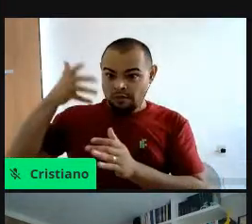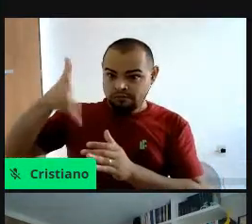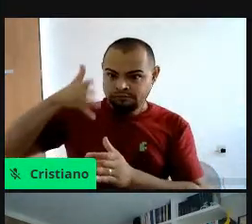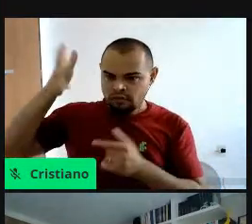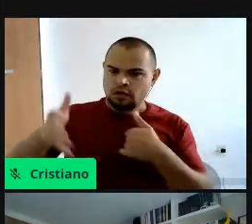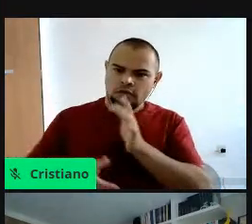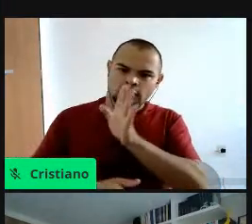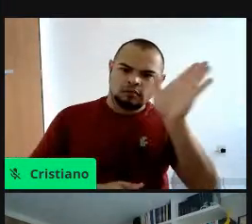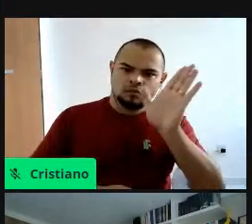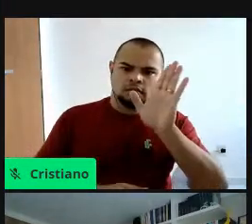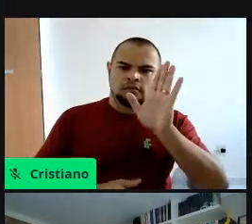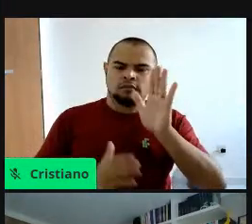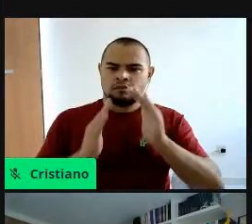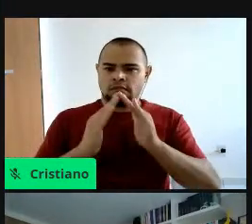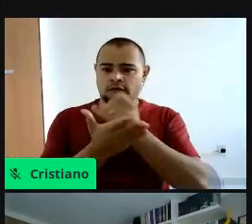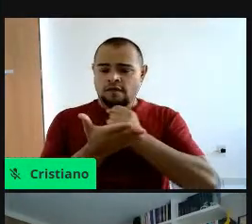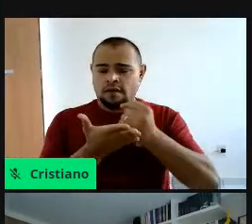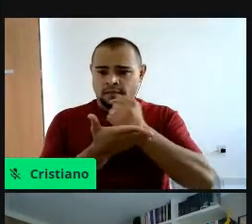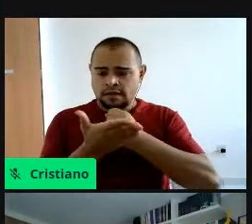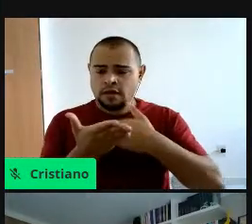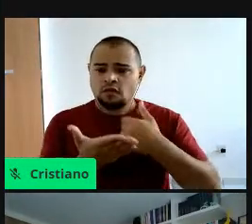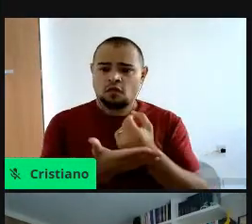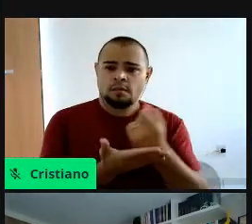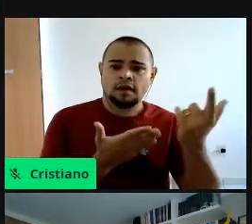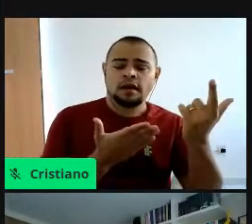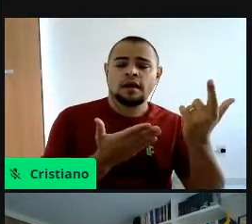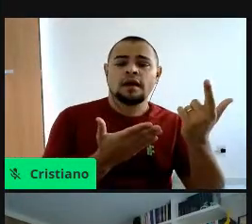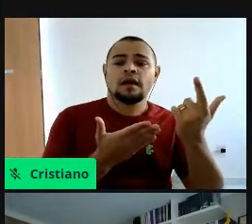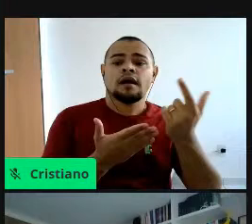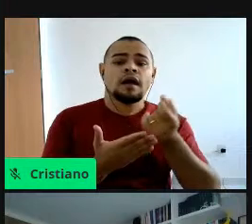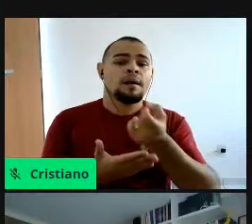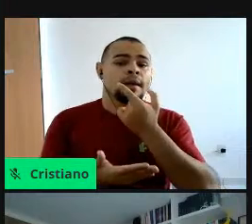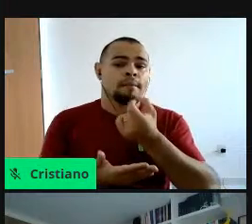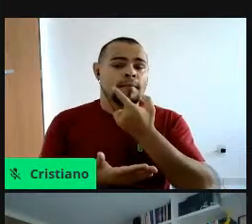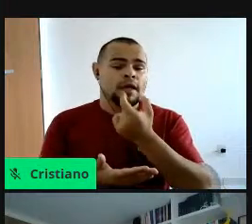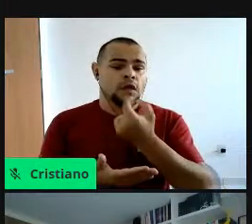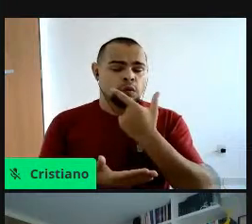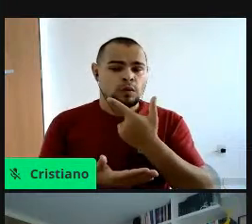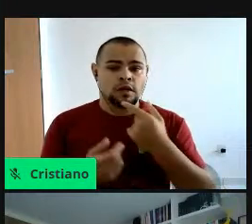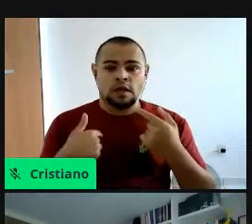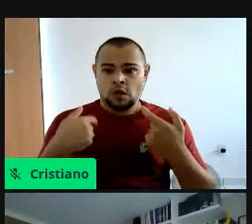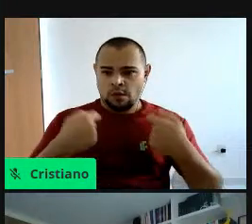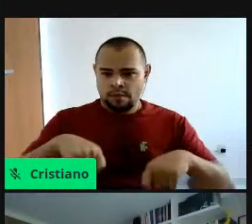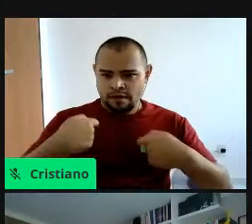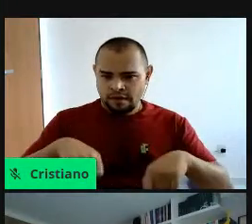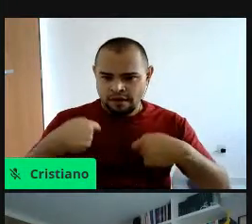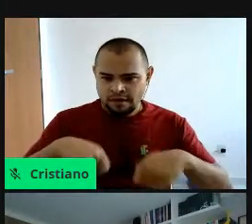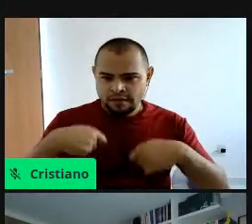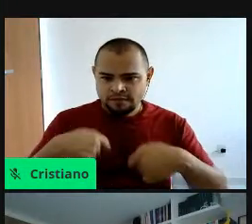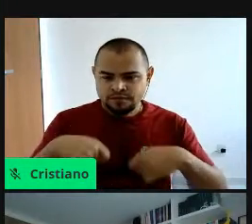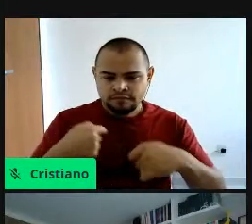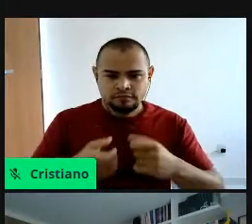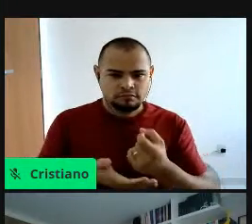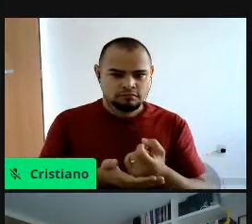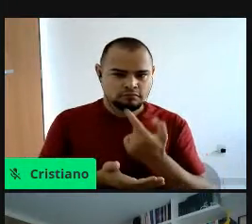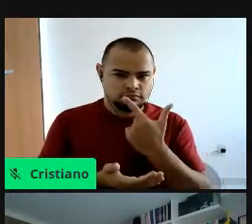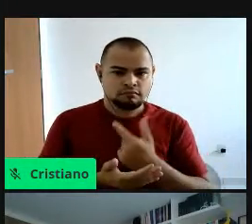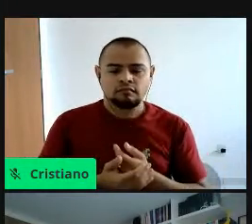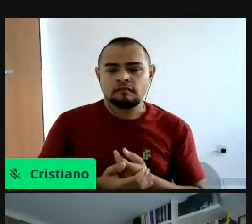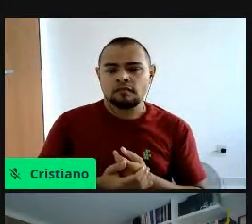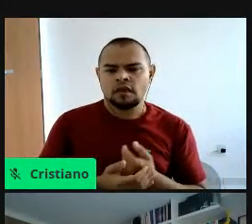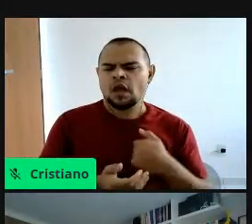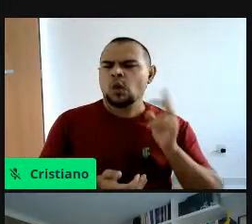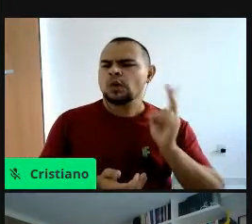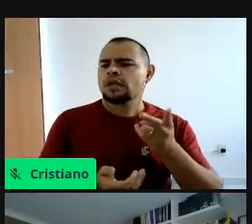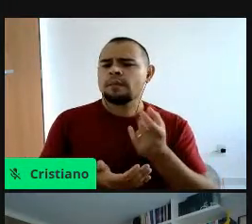aí estava precisando de medicação, é, e estava precisando do, do, de um haste flexível, né, eu sempre compro aquela